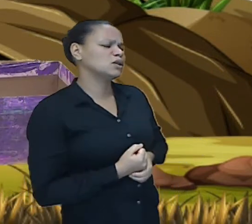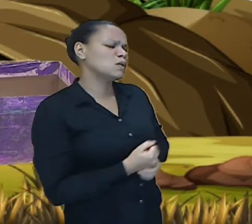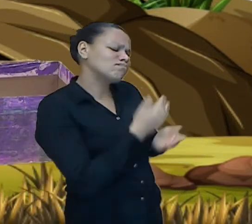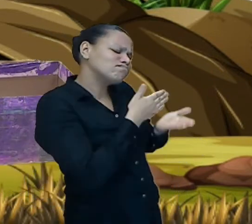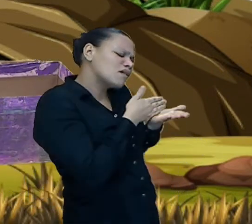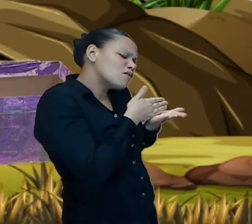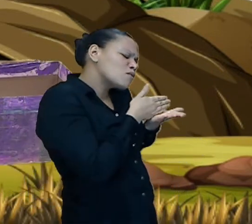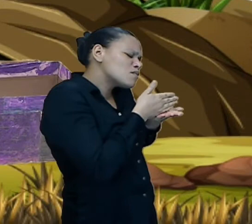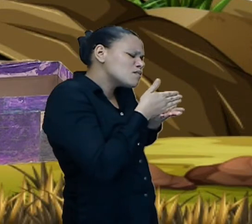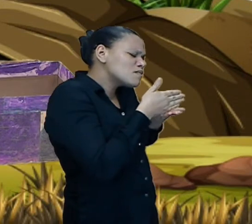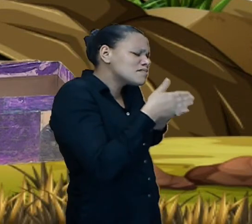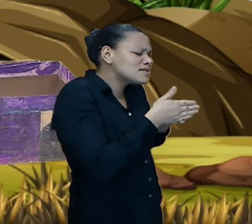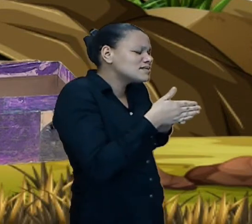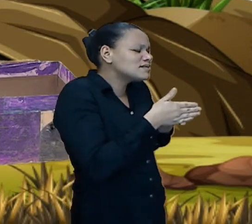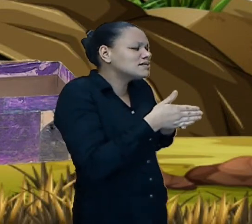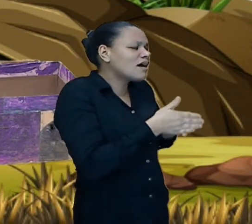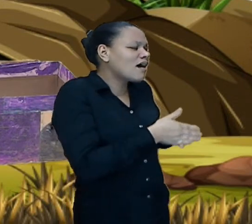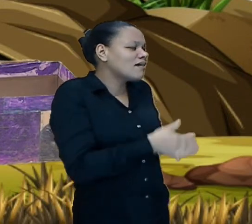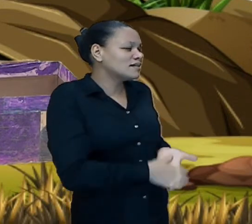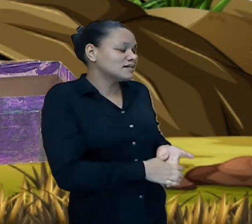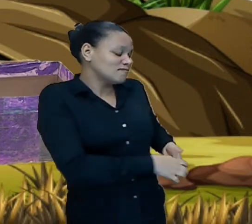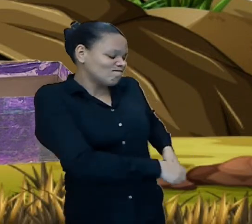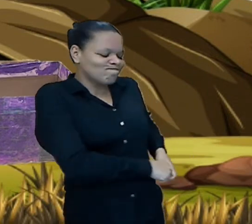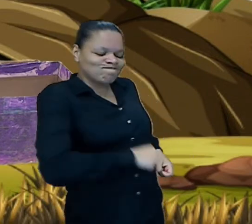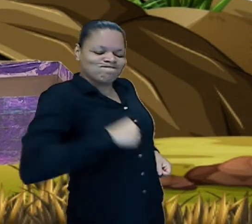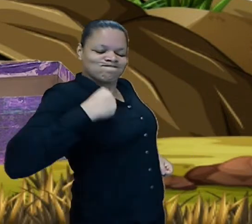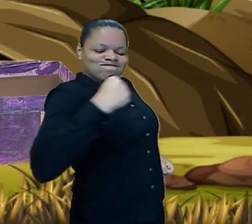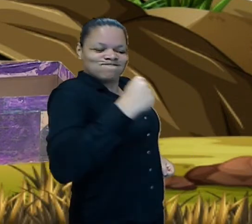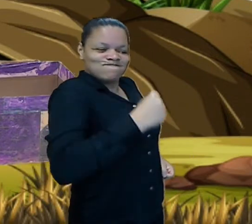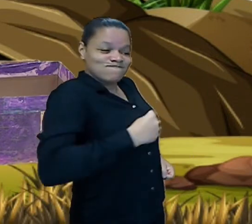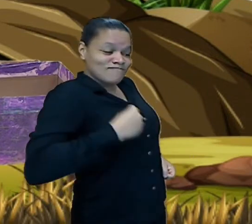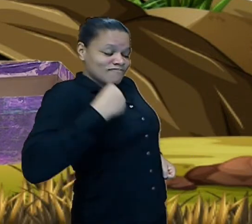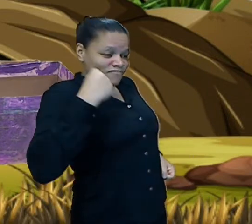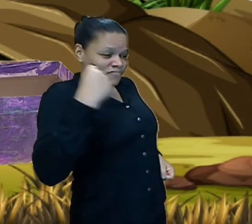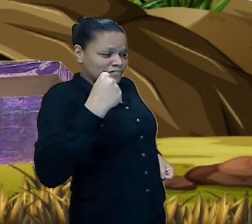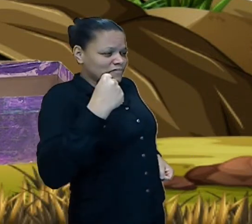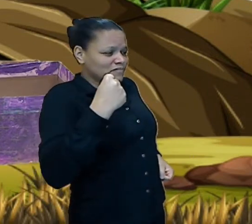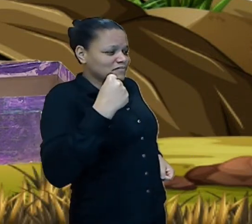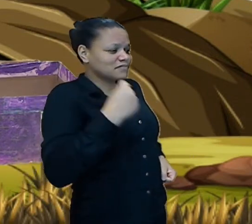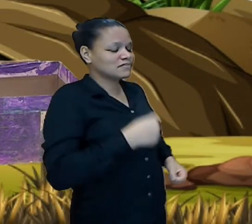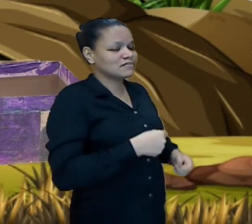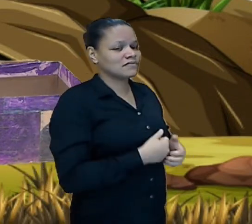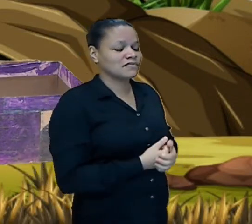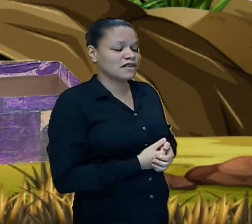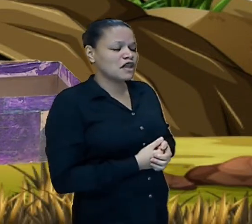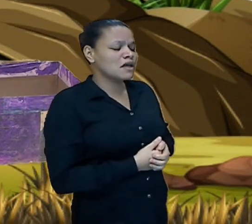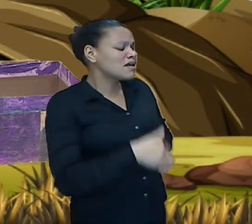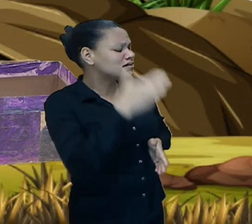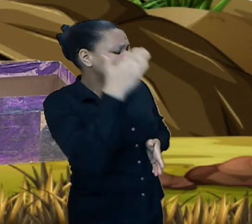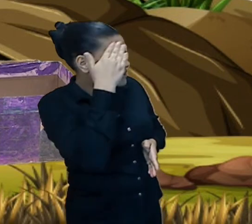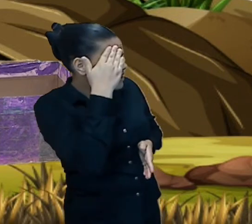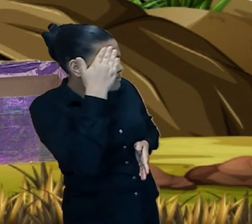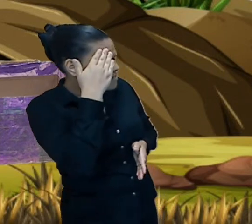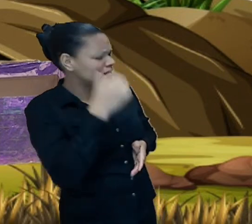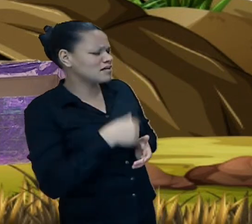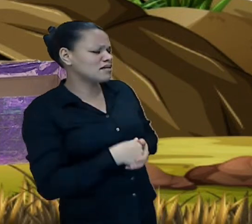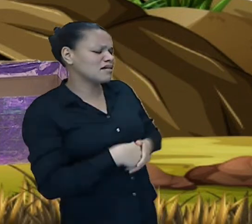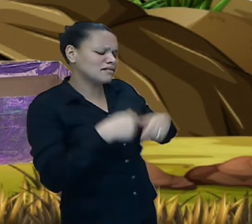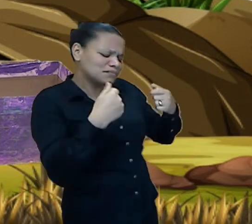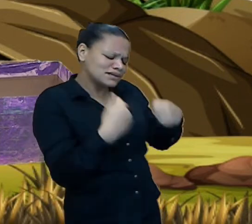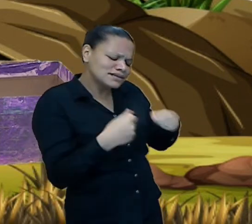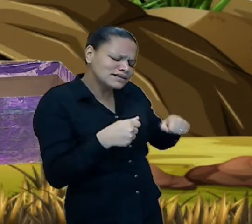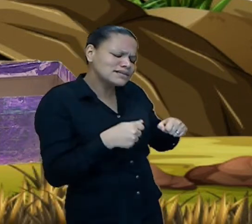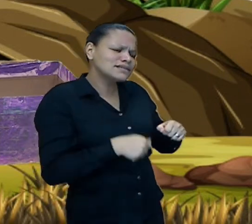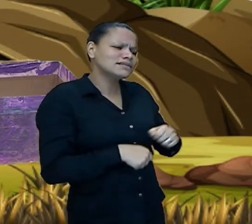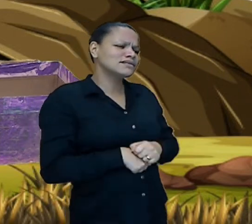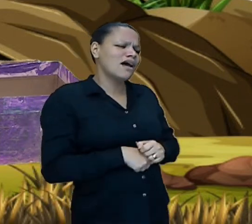e que eles disseram que existia uma princesa prisioneira e que ele precisava salvá